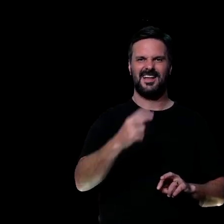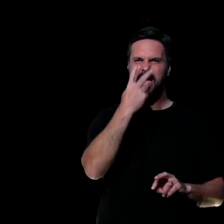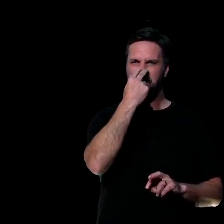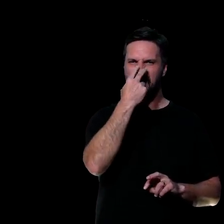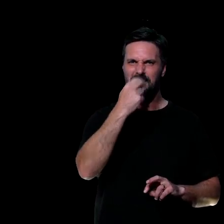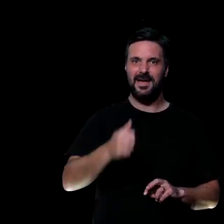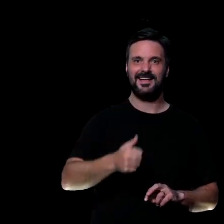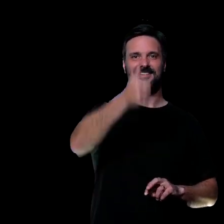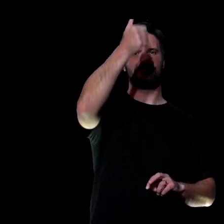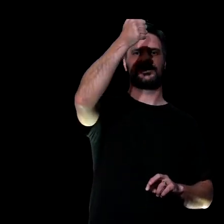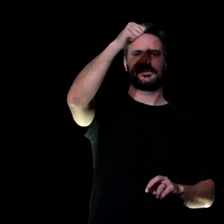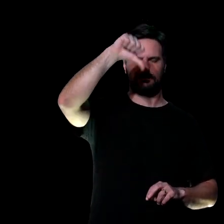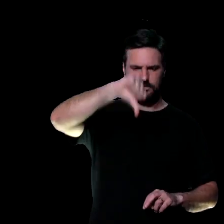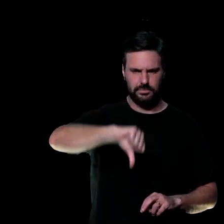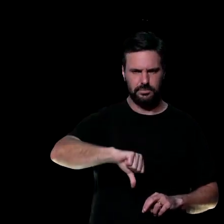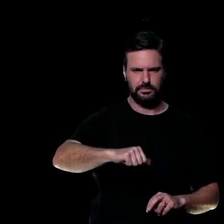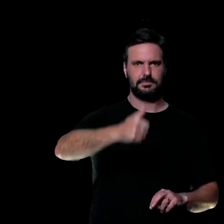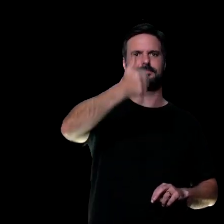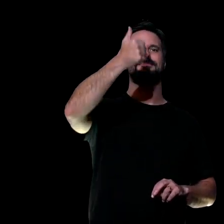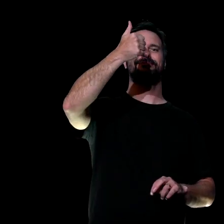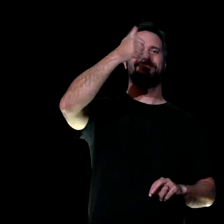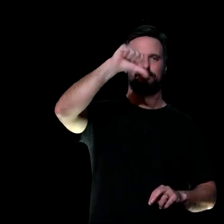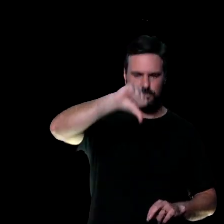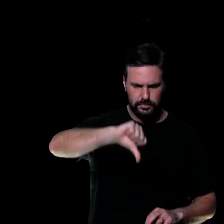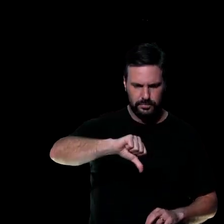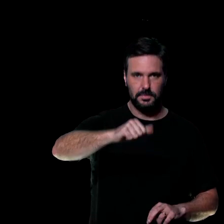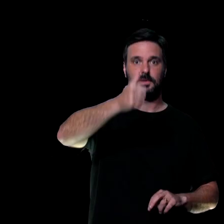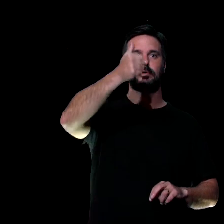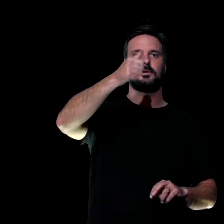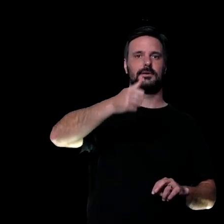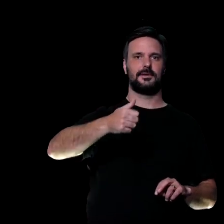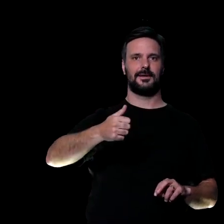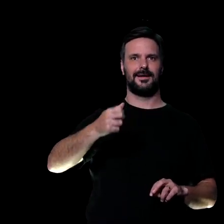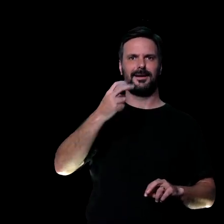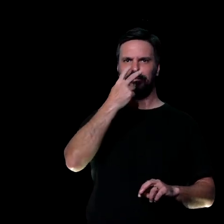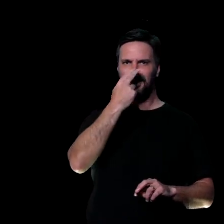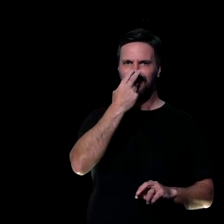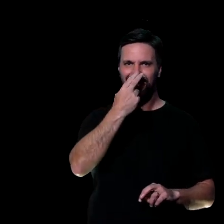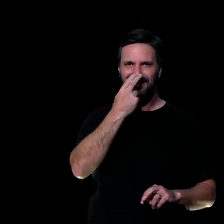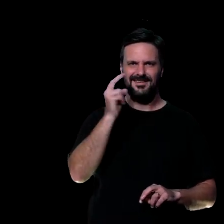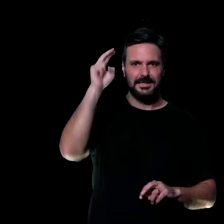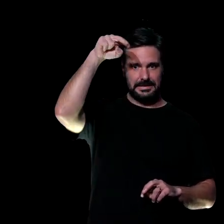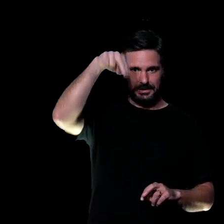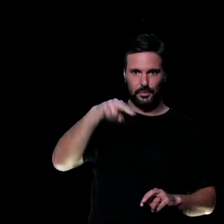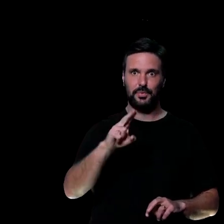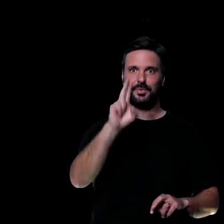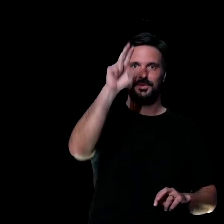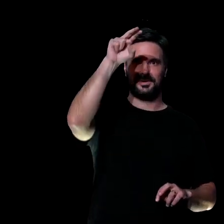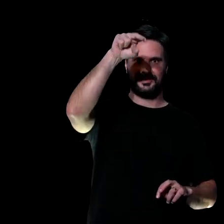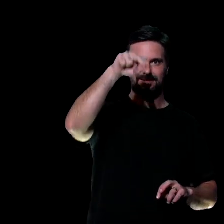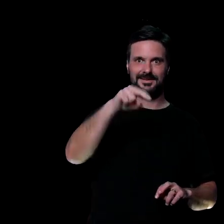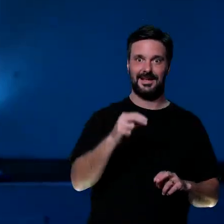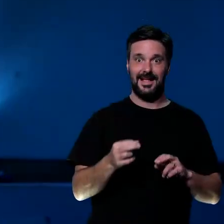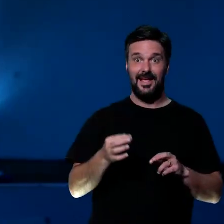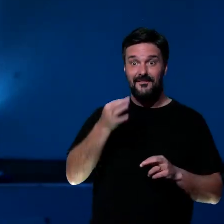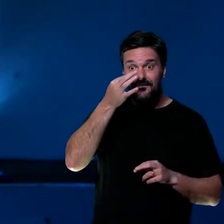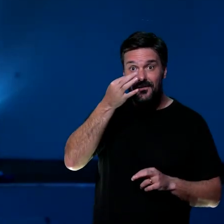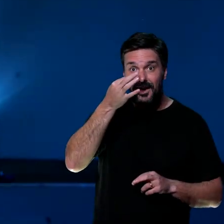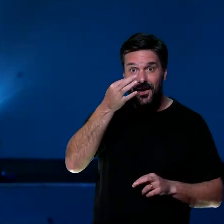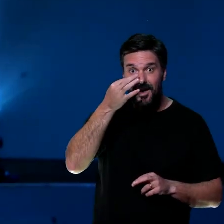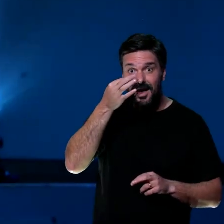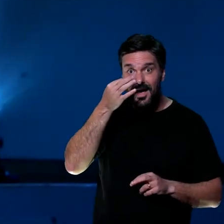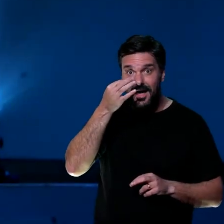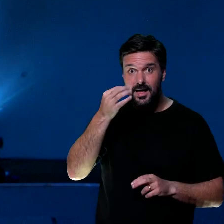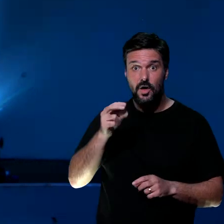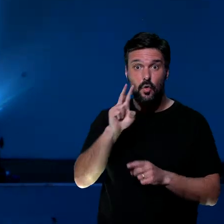Então, gente precisa, para ser inabalável, a gente precisa vigiar, precisa estar atento, alerta. E o legal é isso que eu falei no